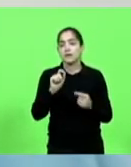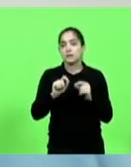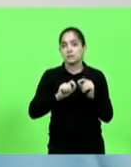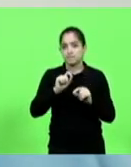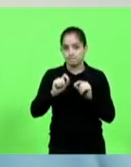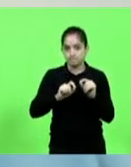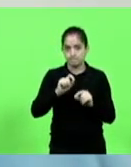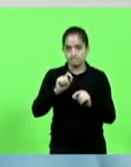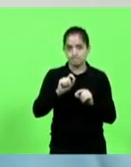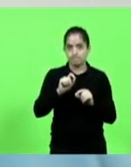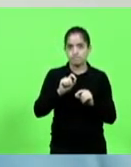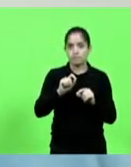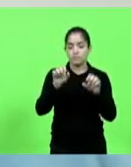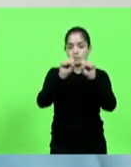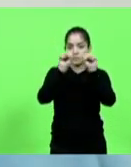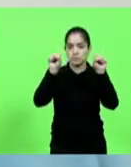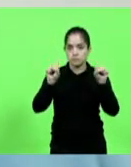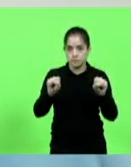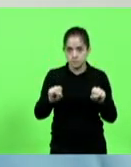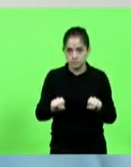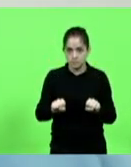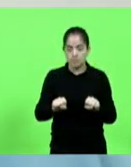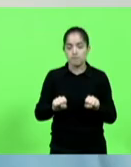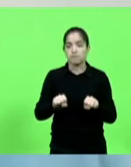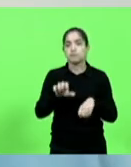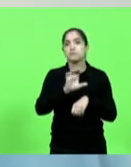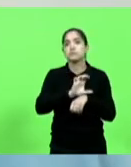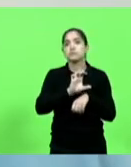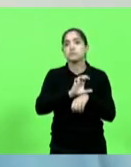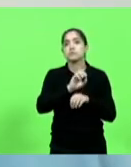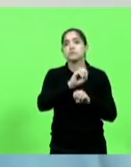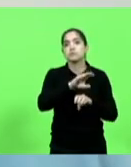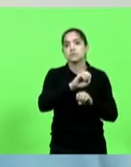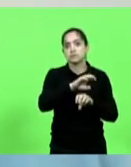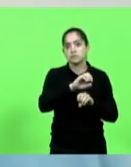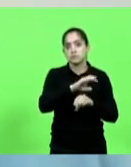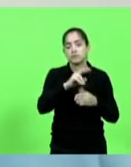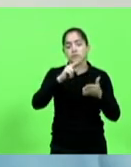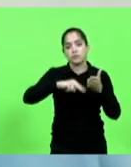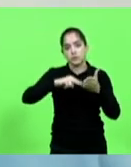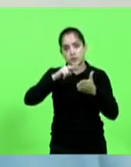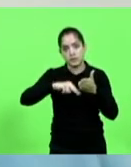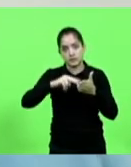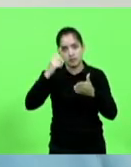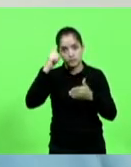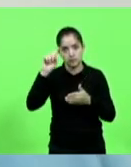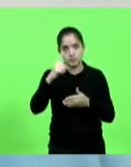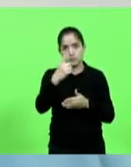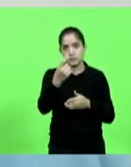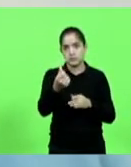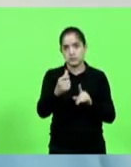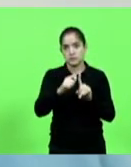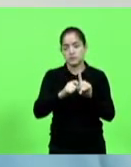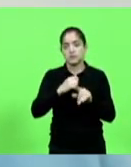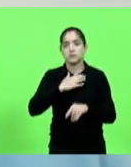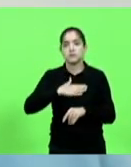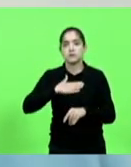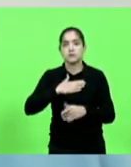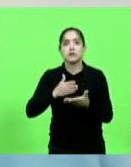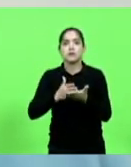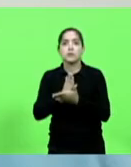estadual de educação à língua espanhola nas escolas. Foi lido em plenário dia 16 de agosto, aprovado na